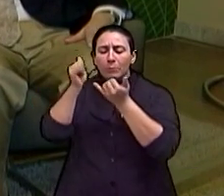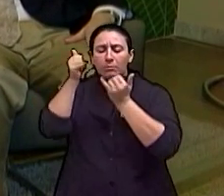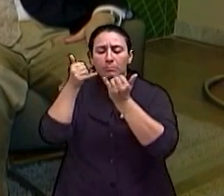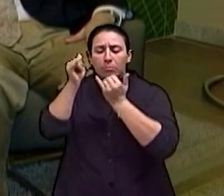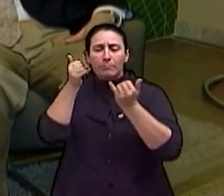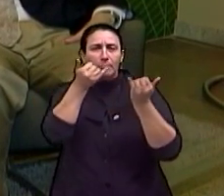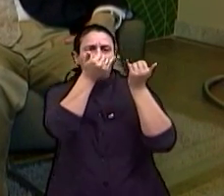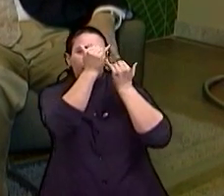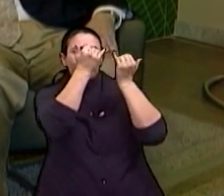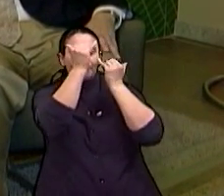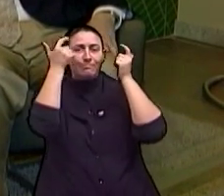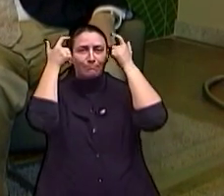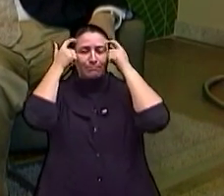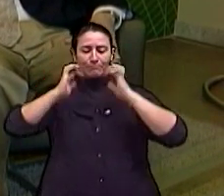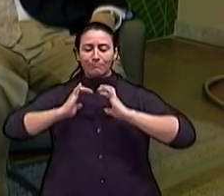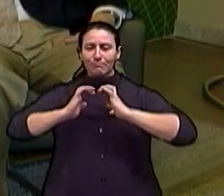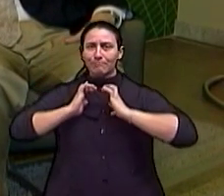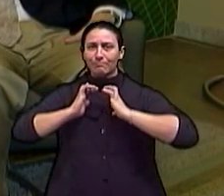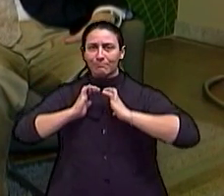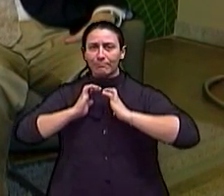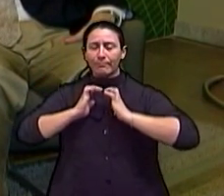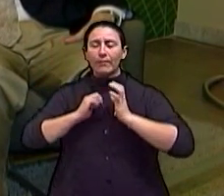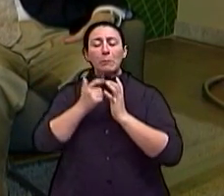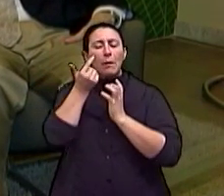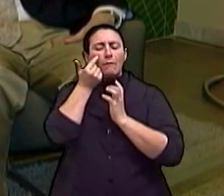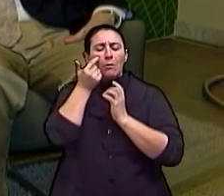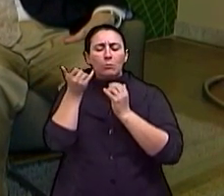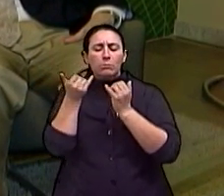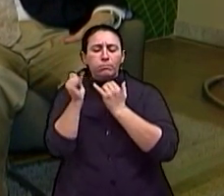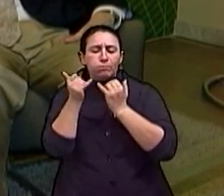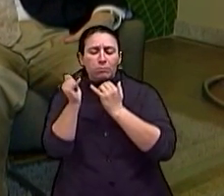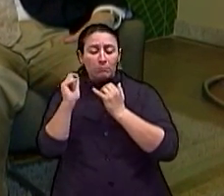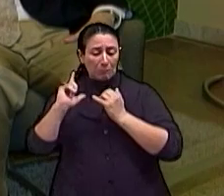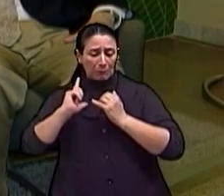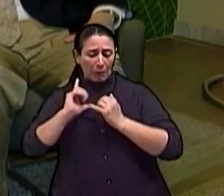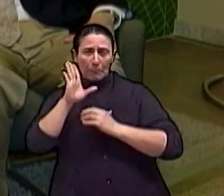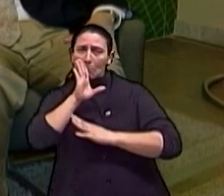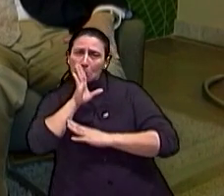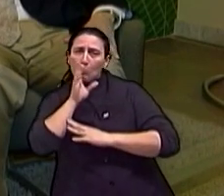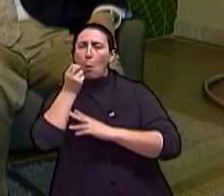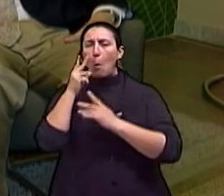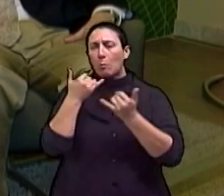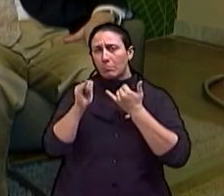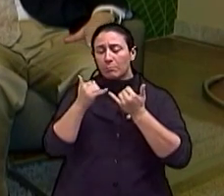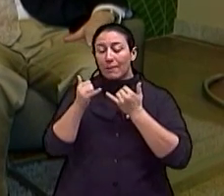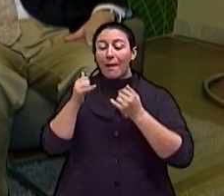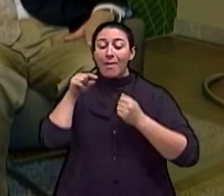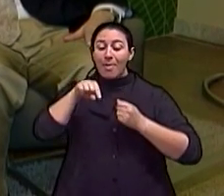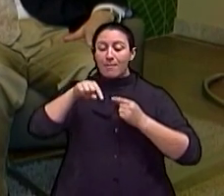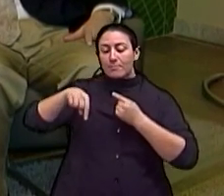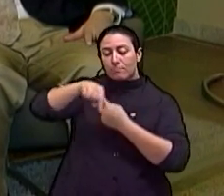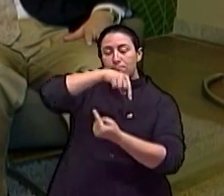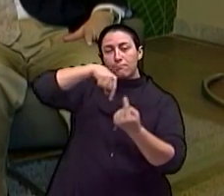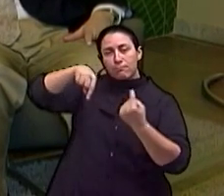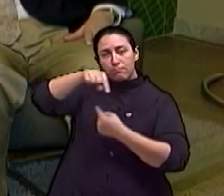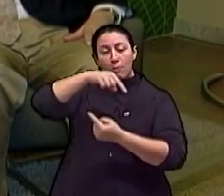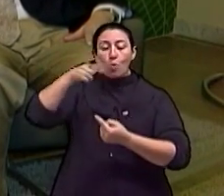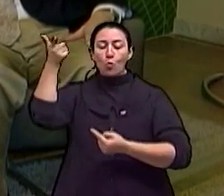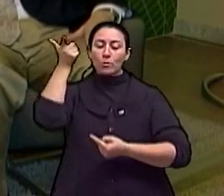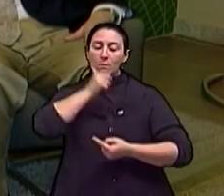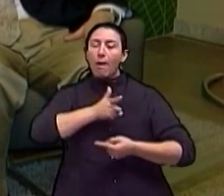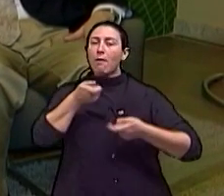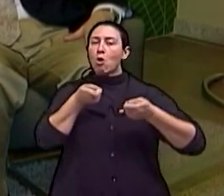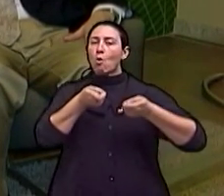de circuitos que não estão funcionando bem. Podemos colocar eletrodos, por exemplo, em circuitos que controlam os